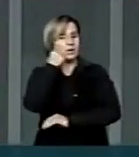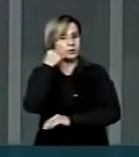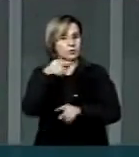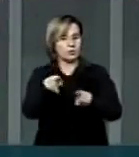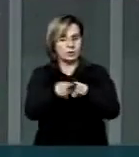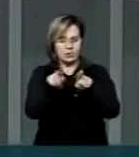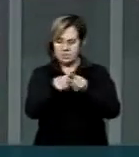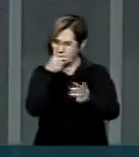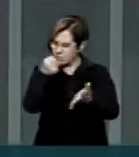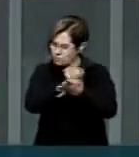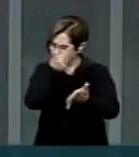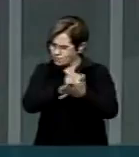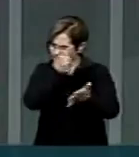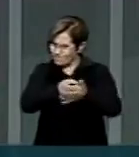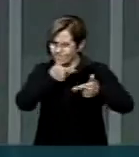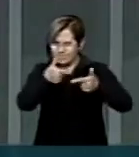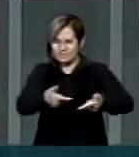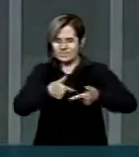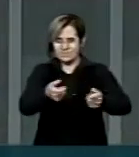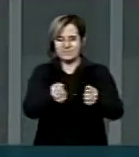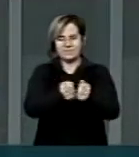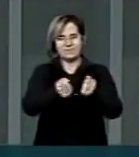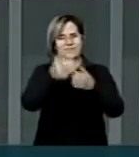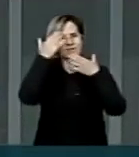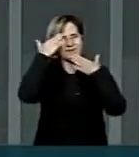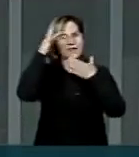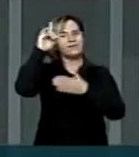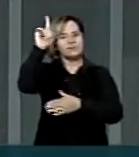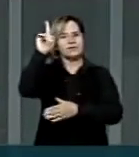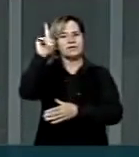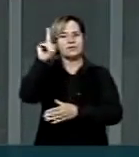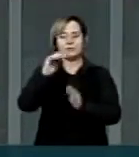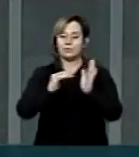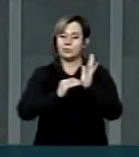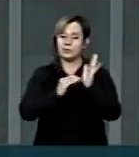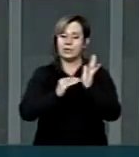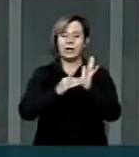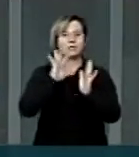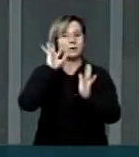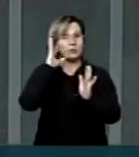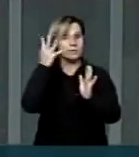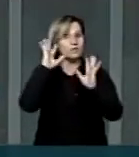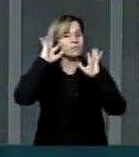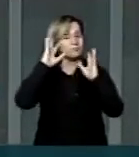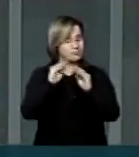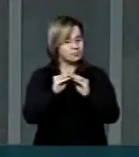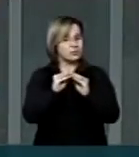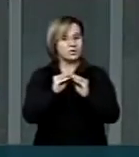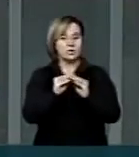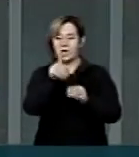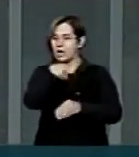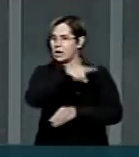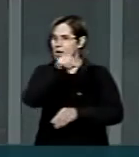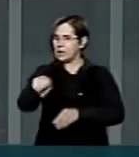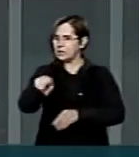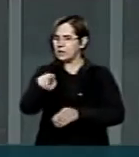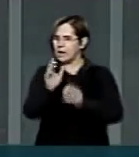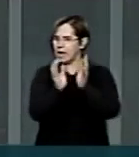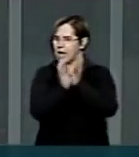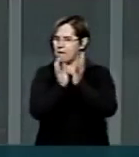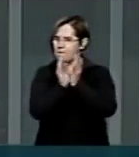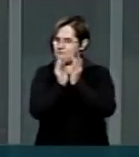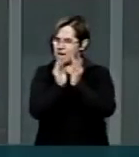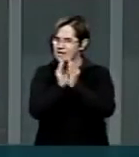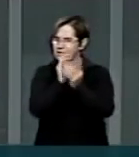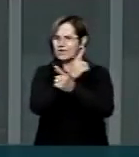bateram, foram batendo, e graças a Deus o Senado criou juízo e não vão mais extinguir as APAES